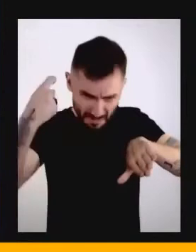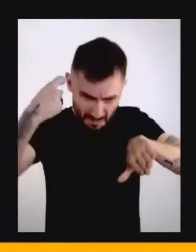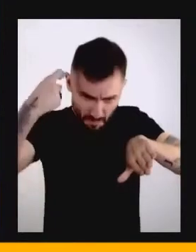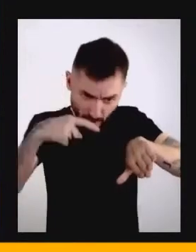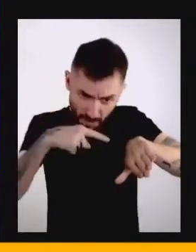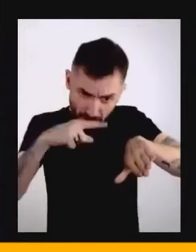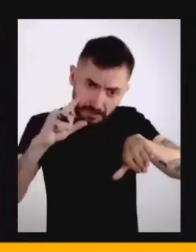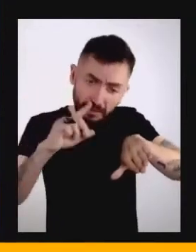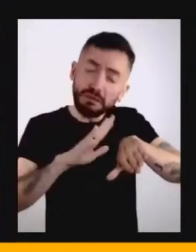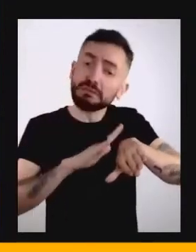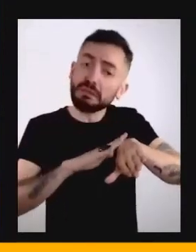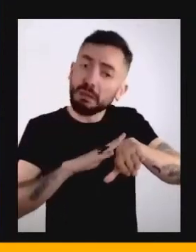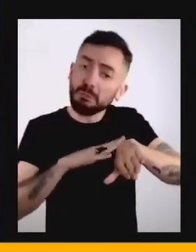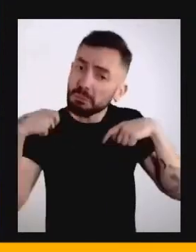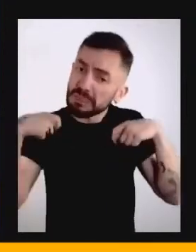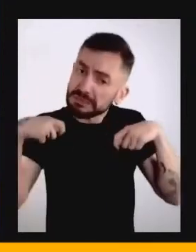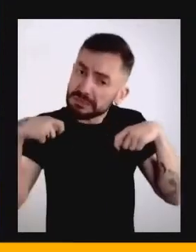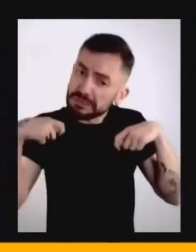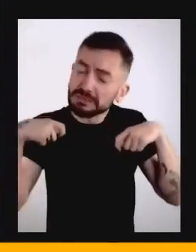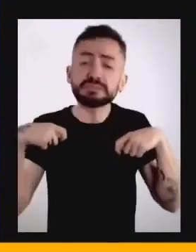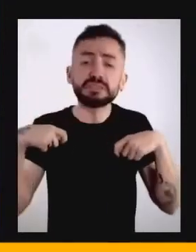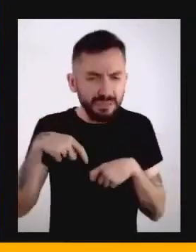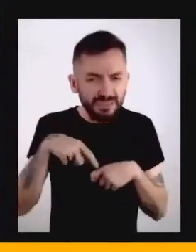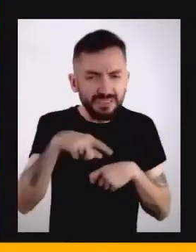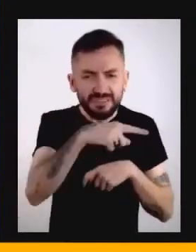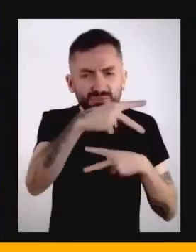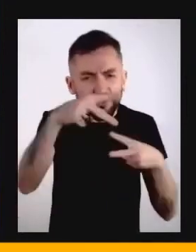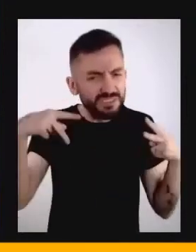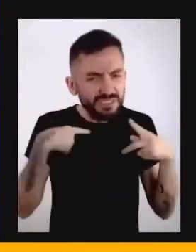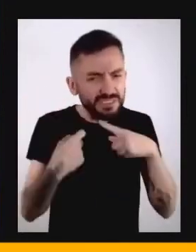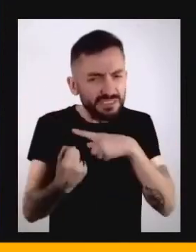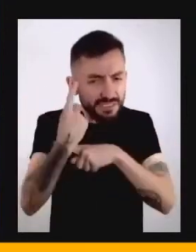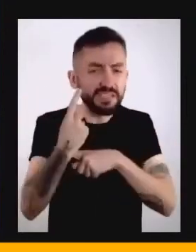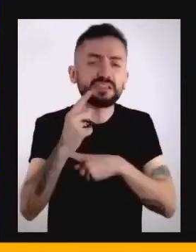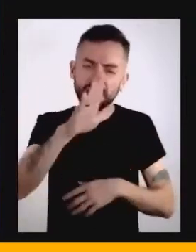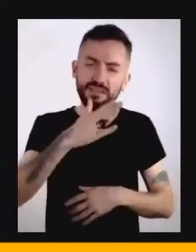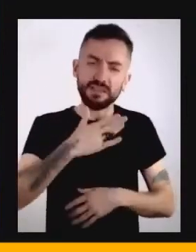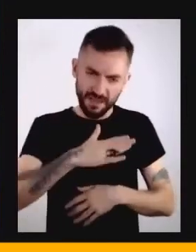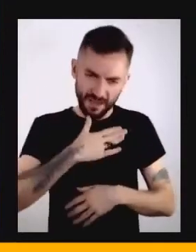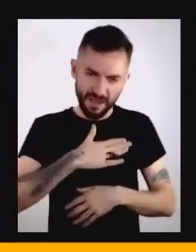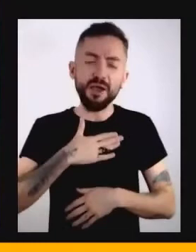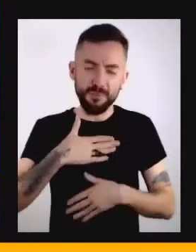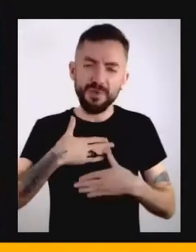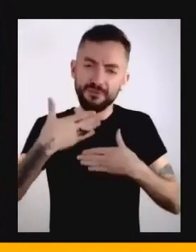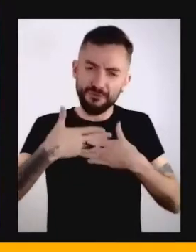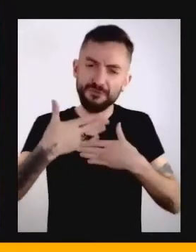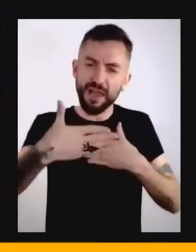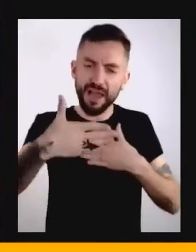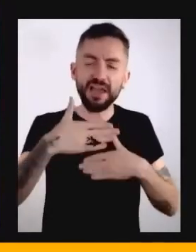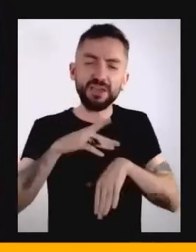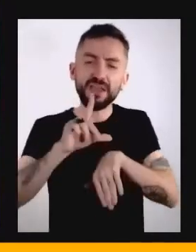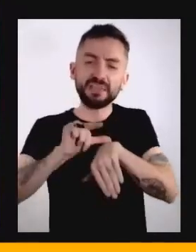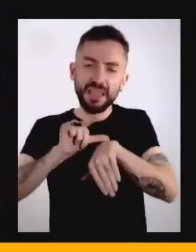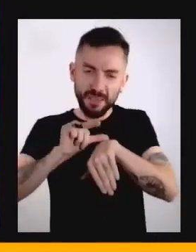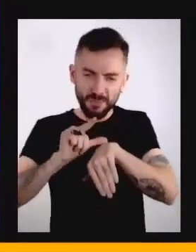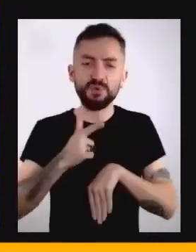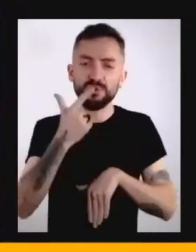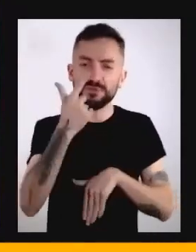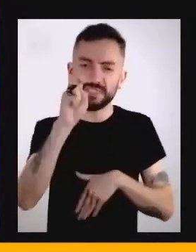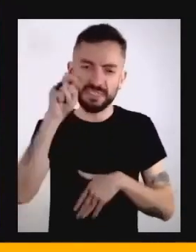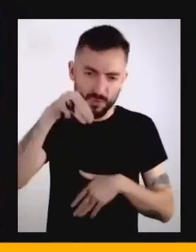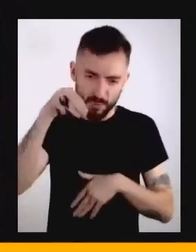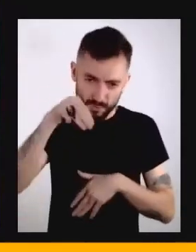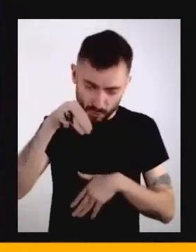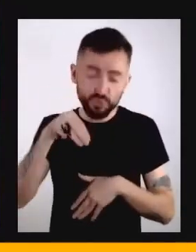Mas, se esse assunto parece diferente para você, fica comigo, porque, ao longo dos próximos 25 minutos, a gente vai entender